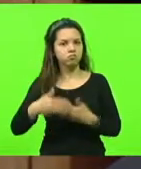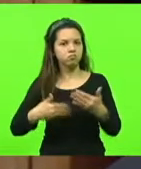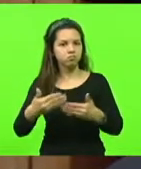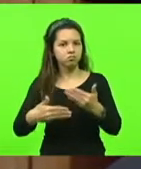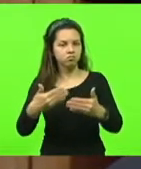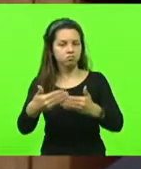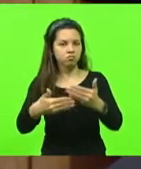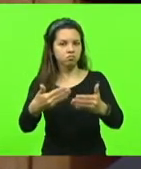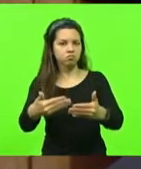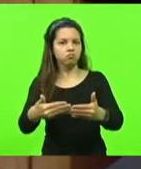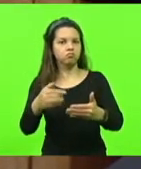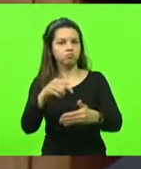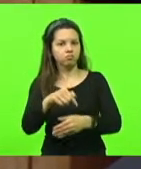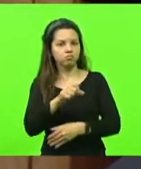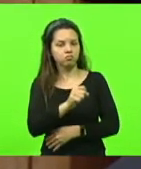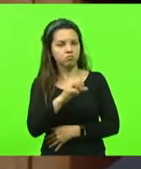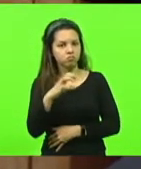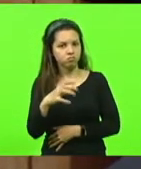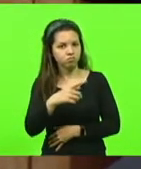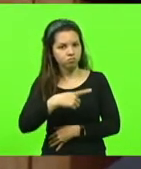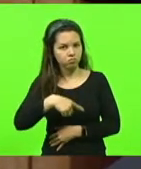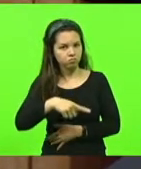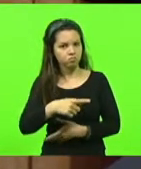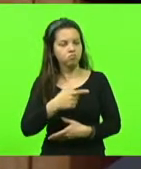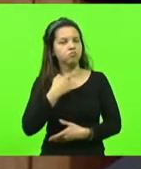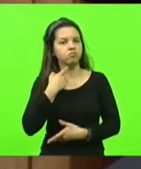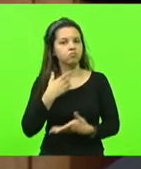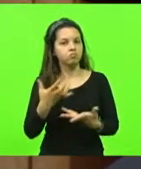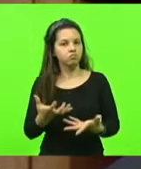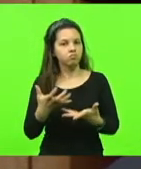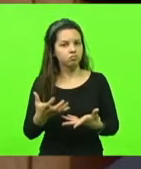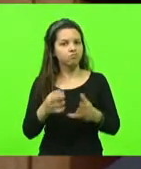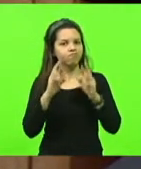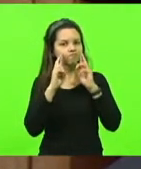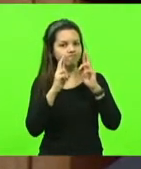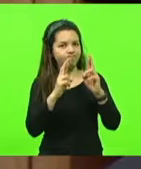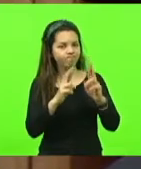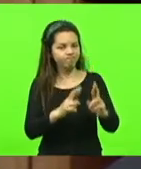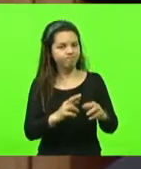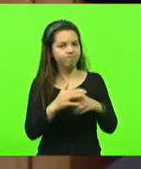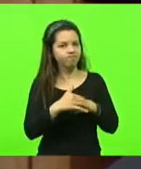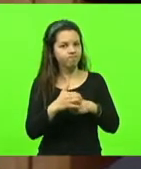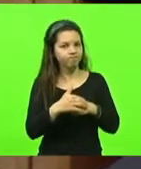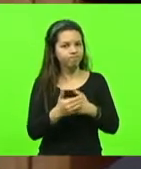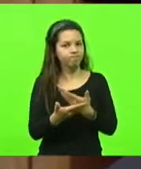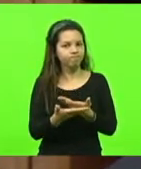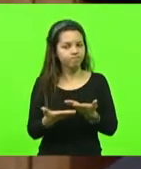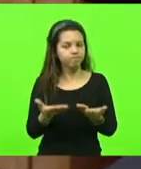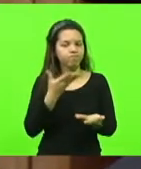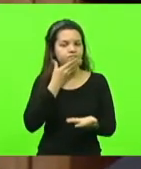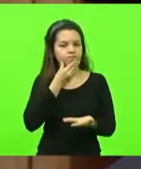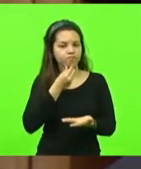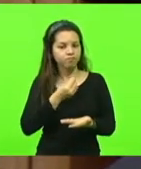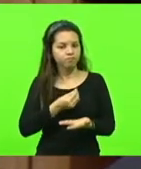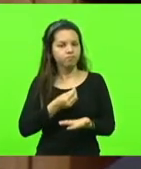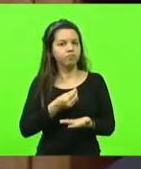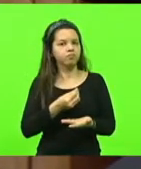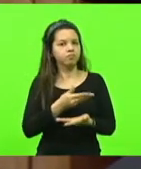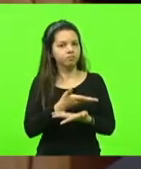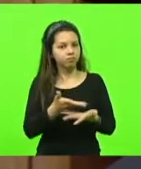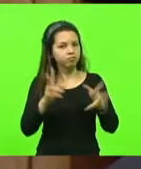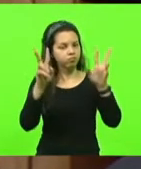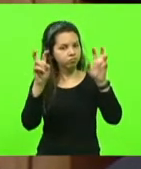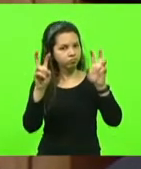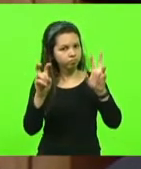construção da Santa Catarina que a gente deseja. Com todo o respeito e carinho do mundo aos nossos colegas homens, mas essas questões,